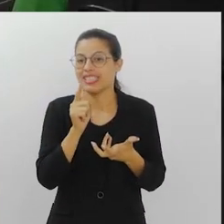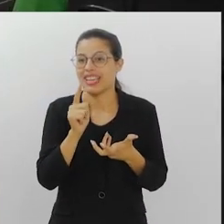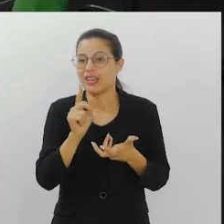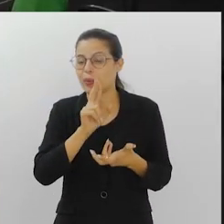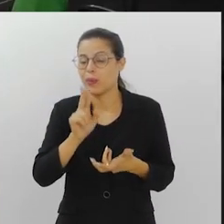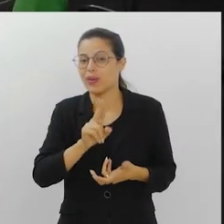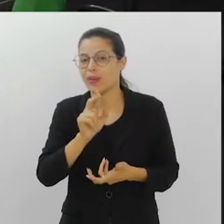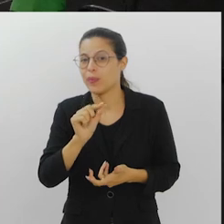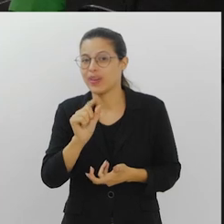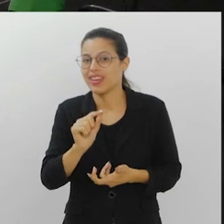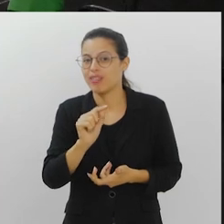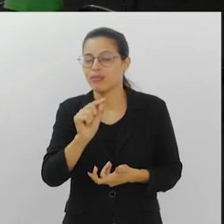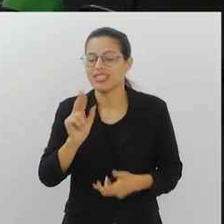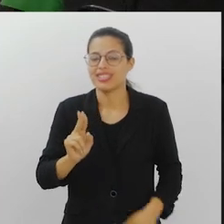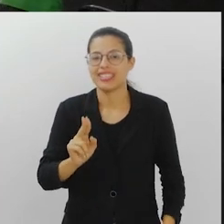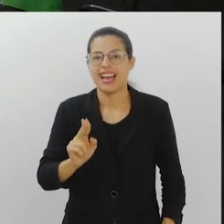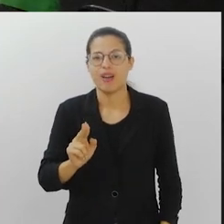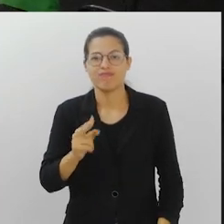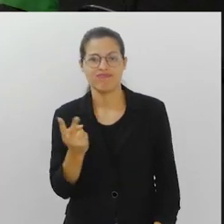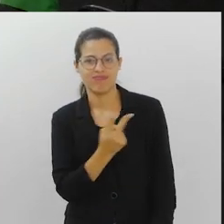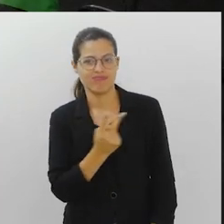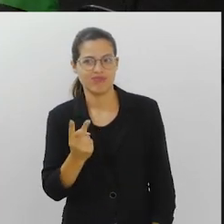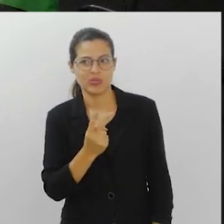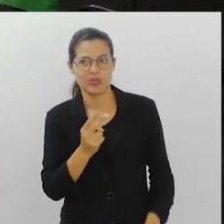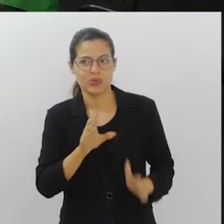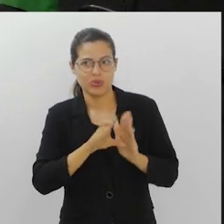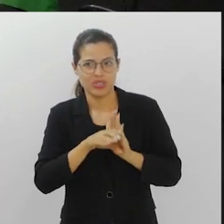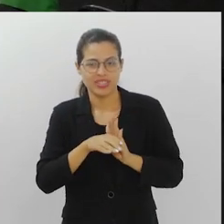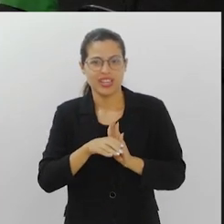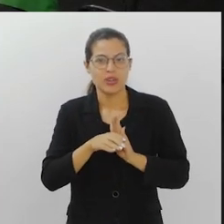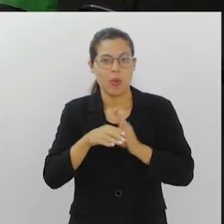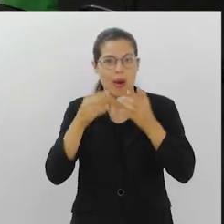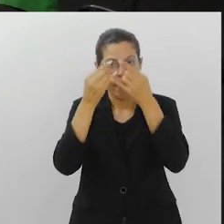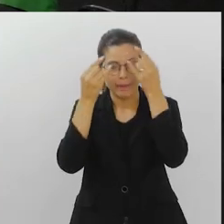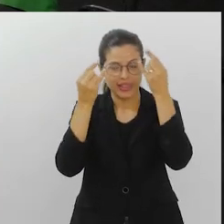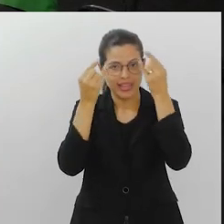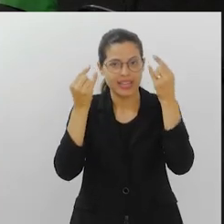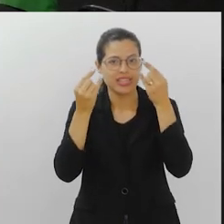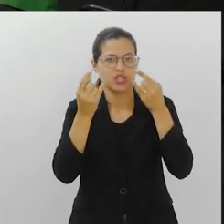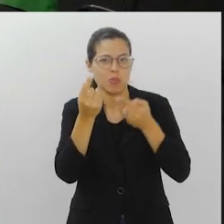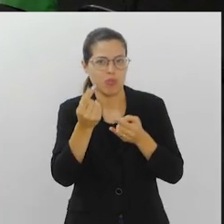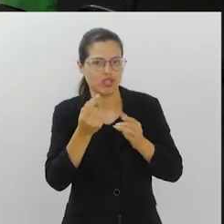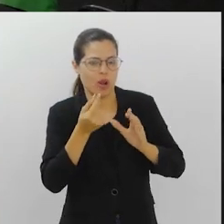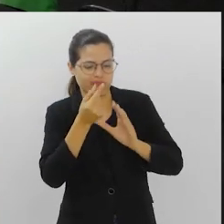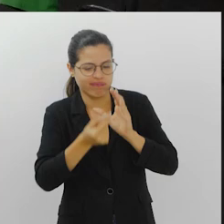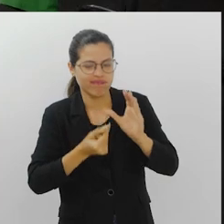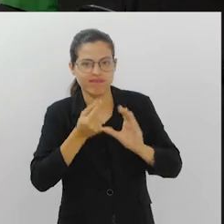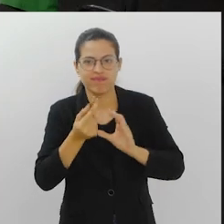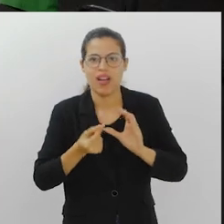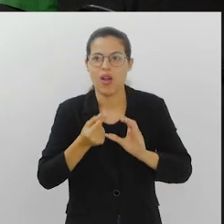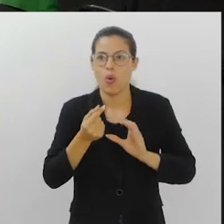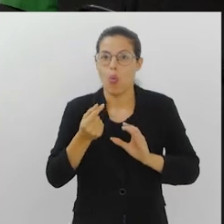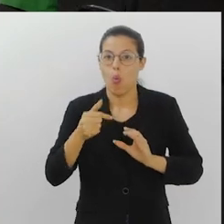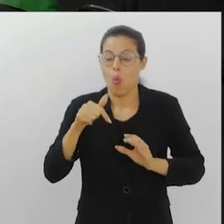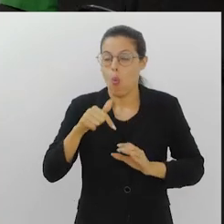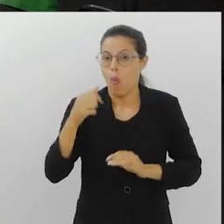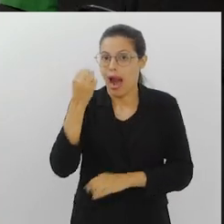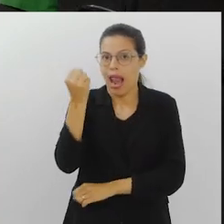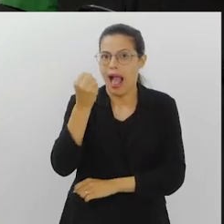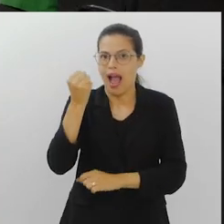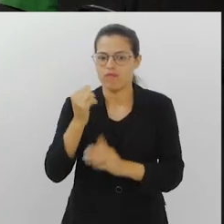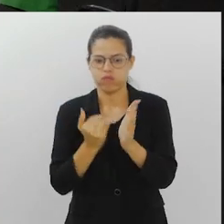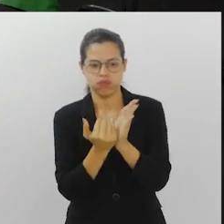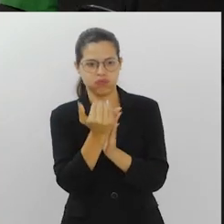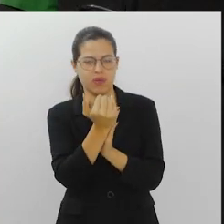a questão do capitalismo selvagem em relação ao capitalismo consciente. Os dois são capitalistas. Os dois são capitalistas. Mas um pode ser um pouco